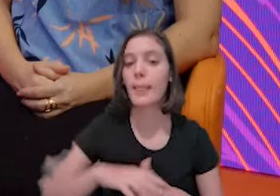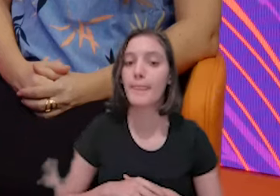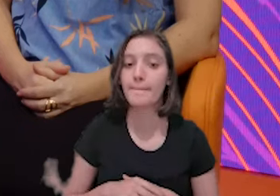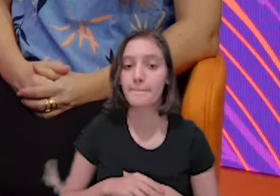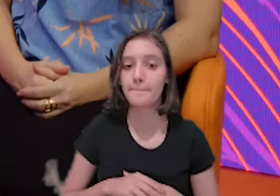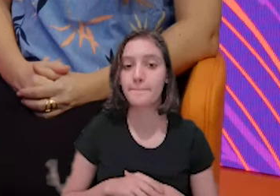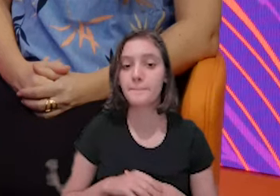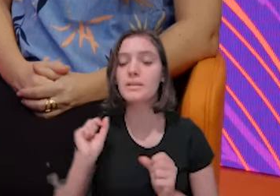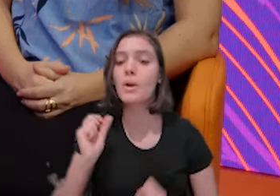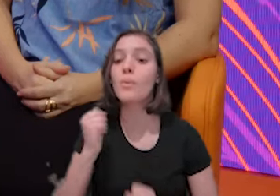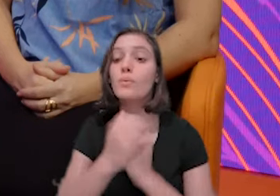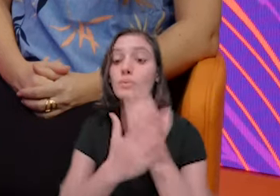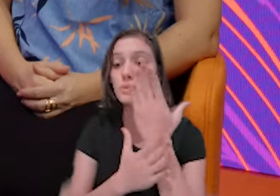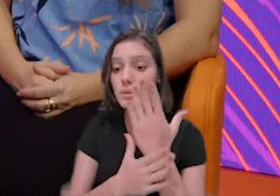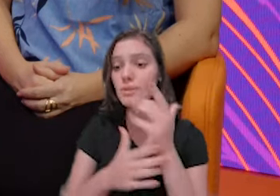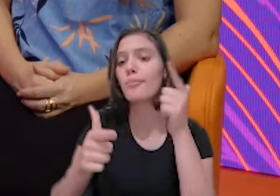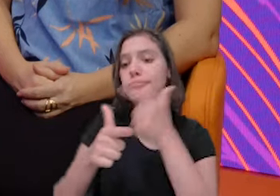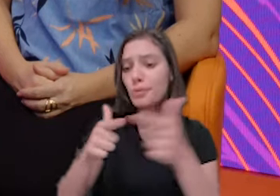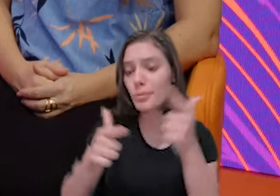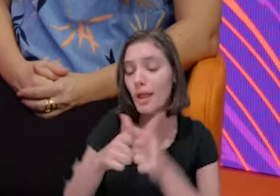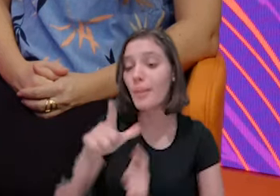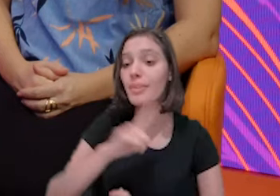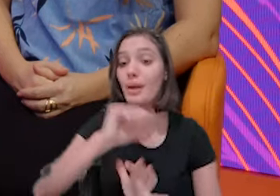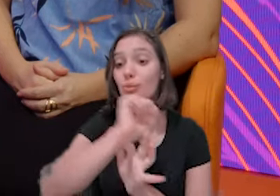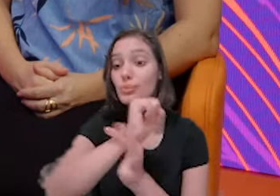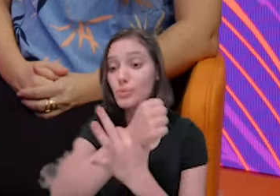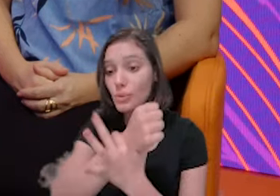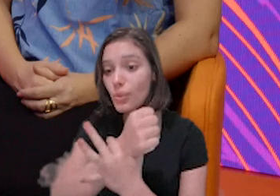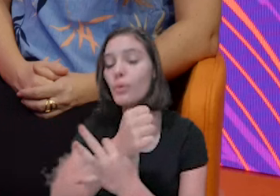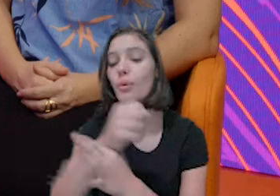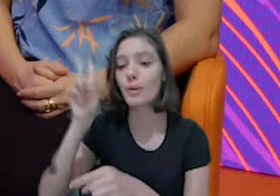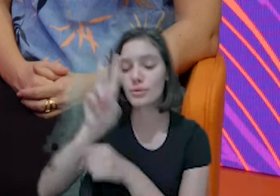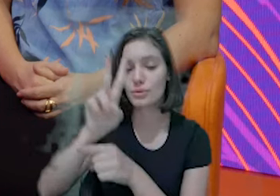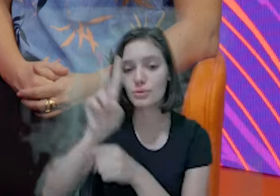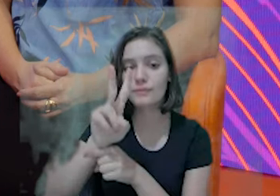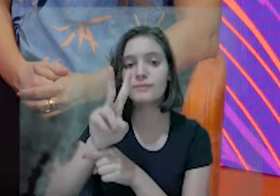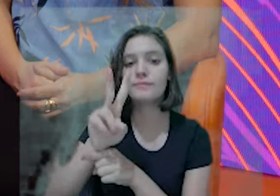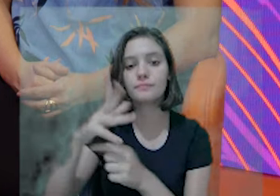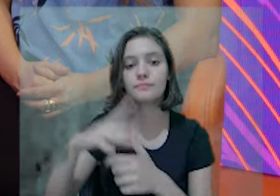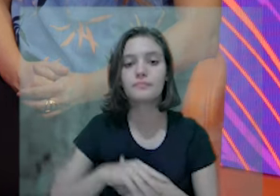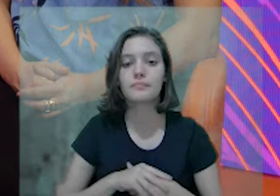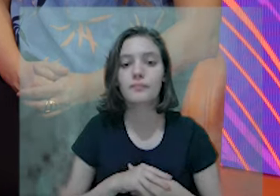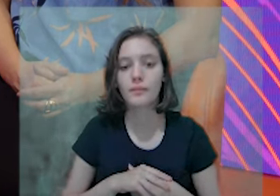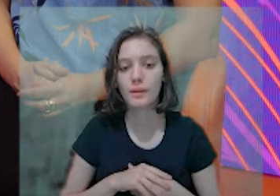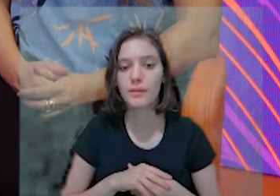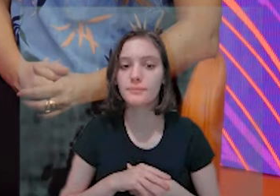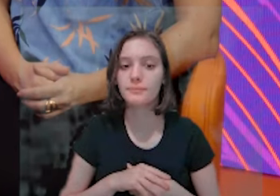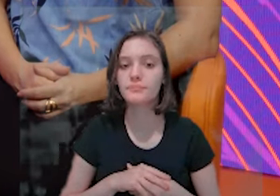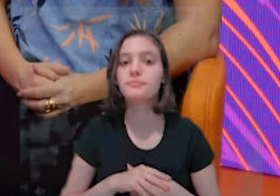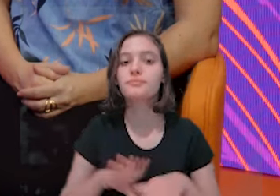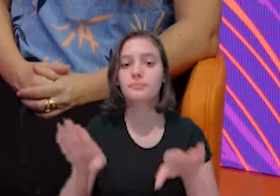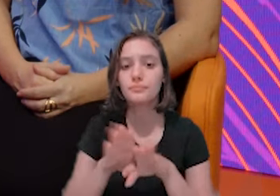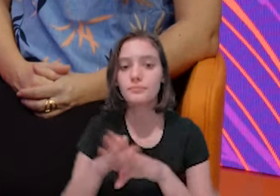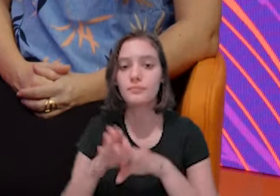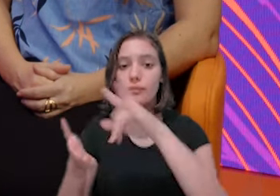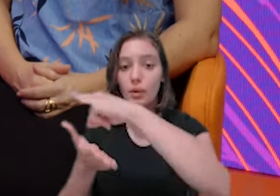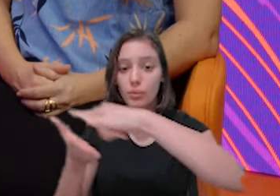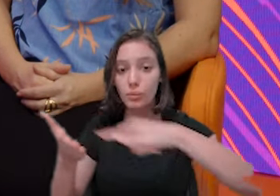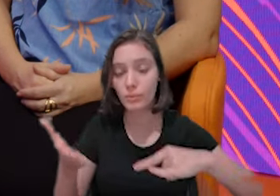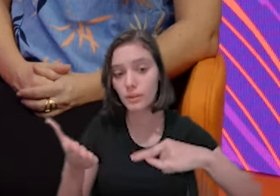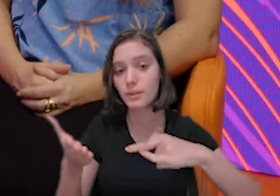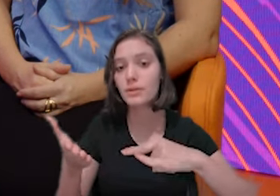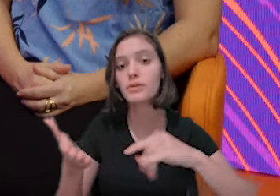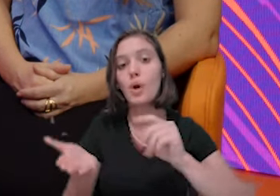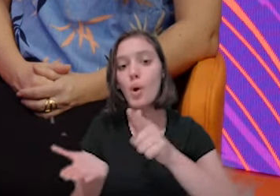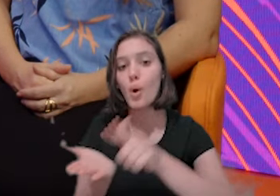ajuda demais. Agora, em relação aos envios também, fornecemos os envios, lá tem o envio que já tem